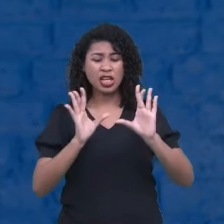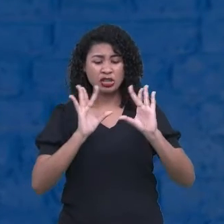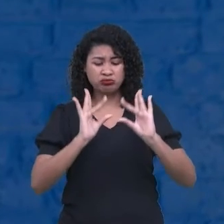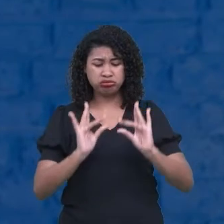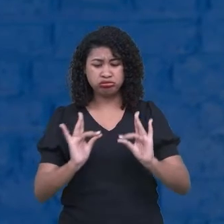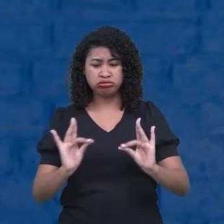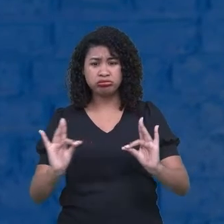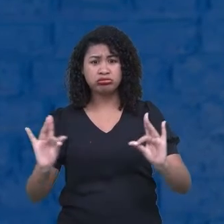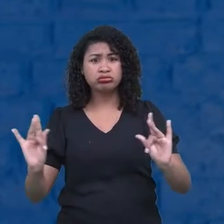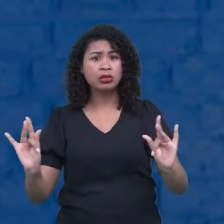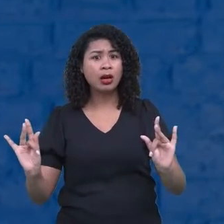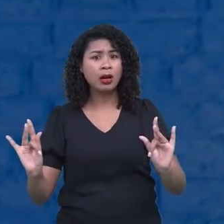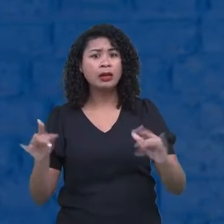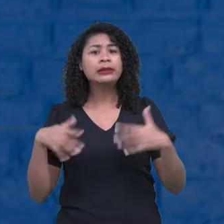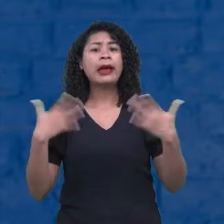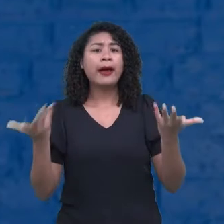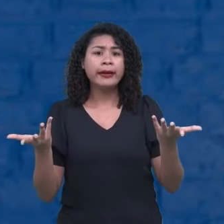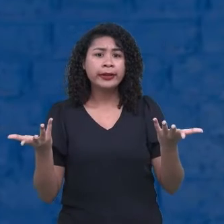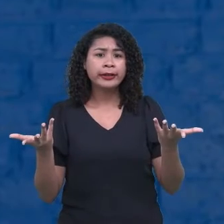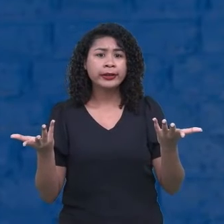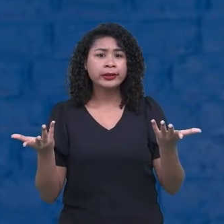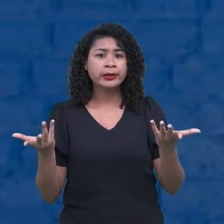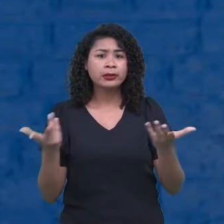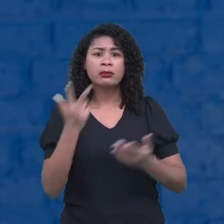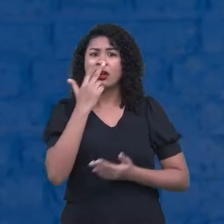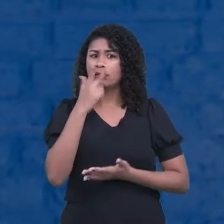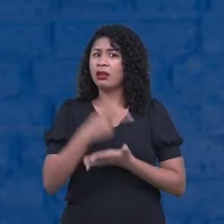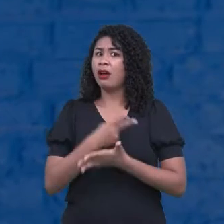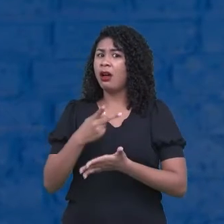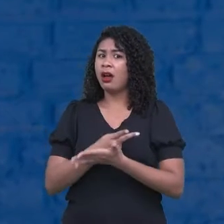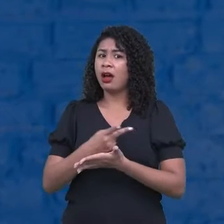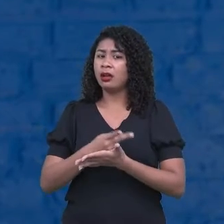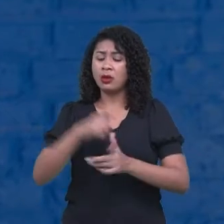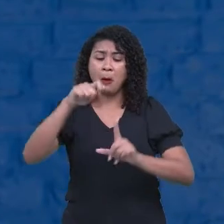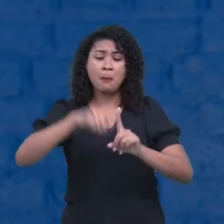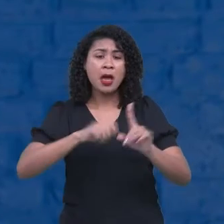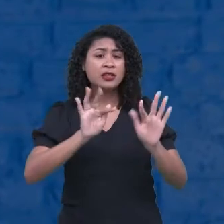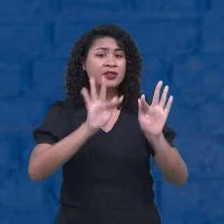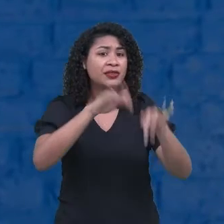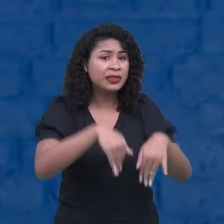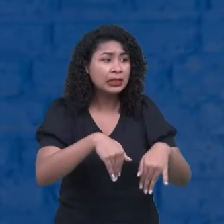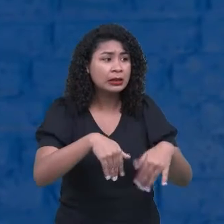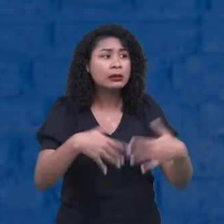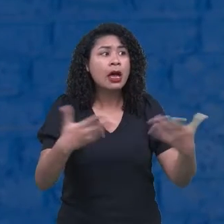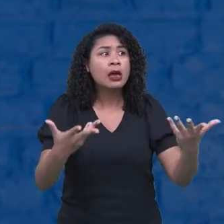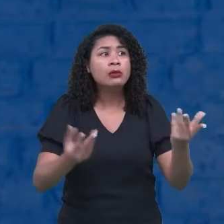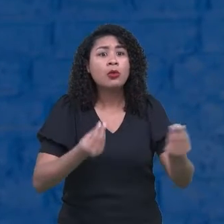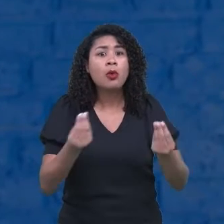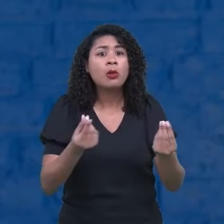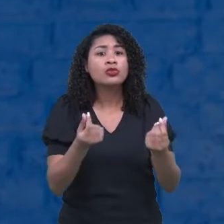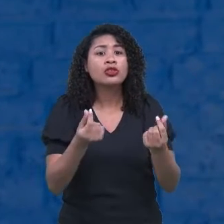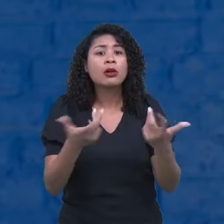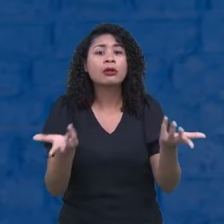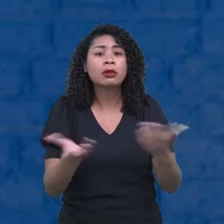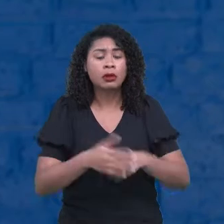tem alguma coisa que está errada. Chega o final do mês, opa, mas professora, eu não tenho salário. Mas você ganha sim, você tem, você pode